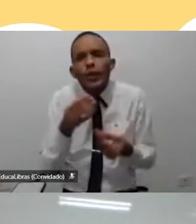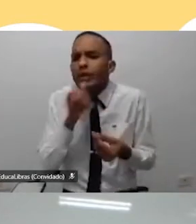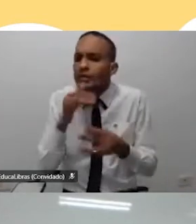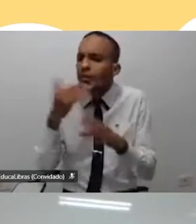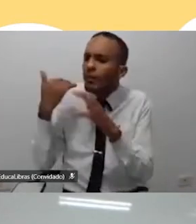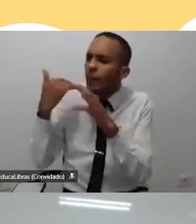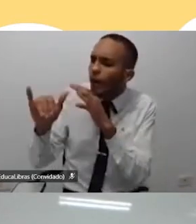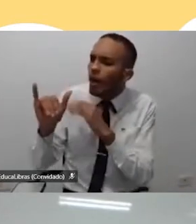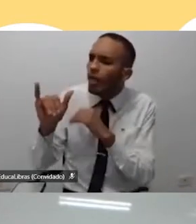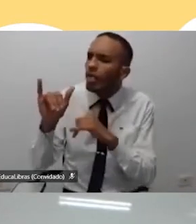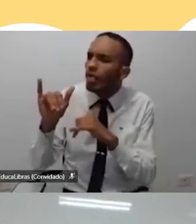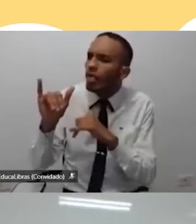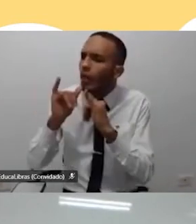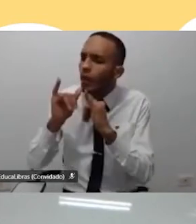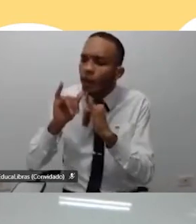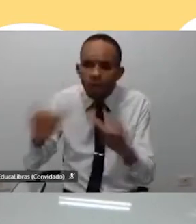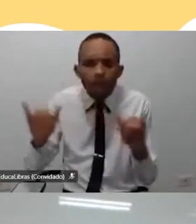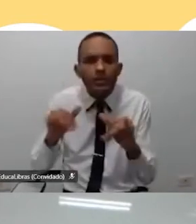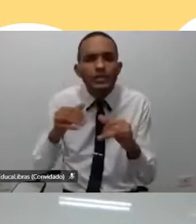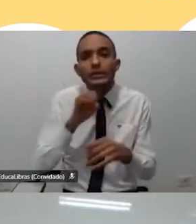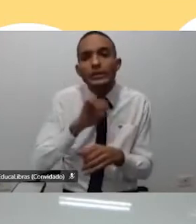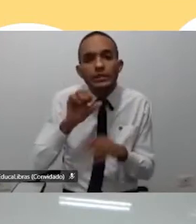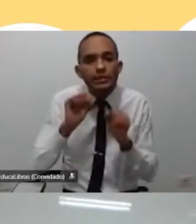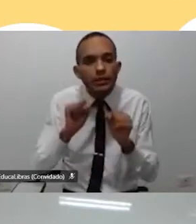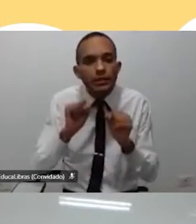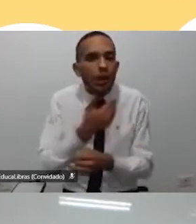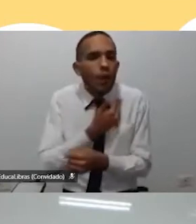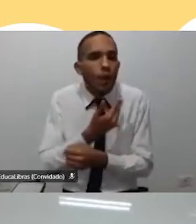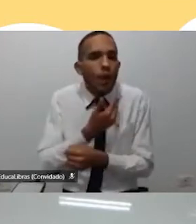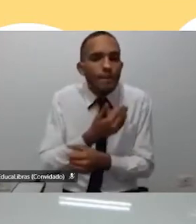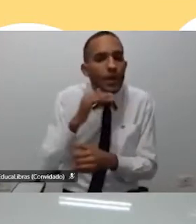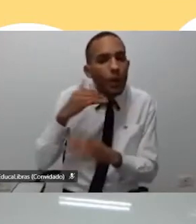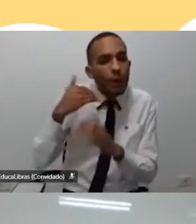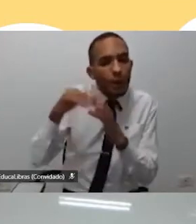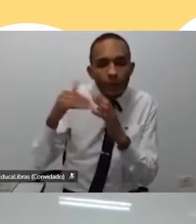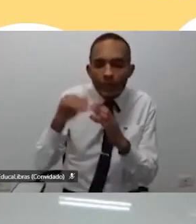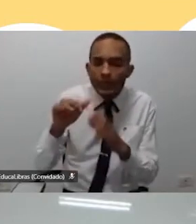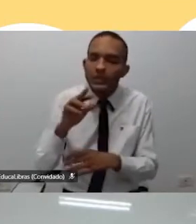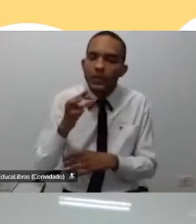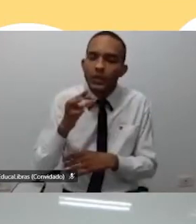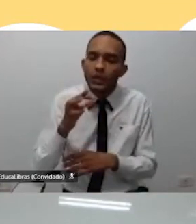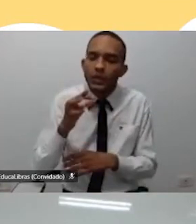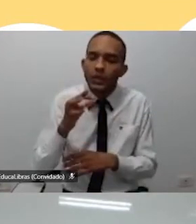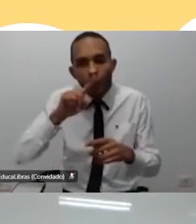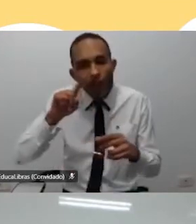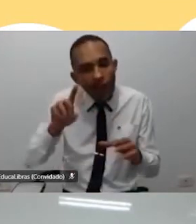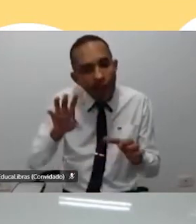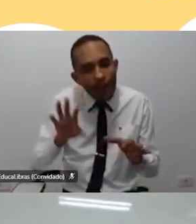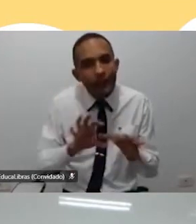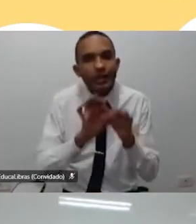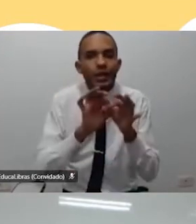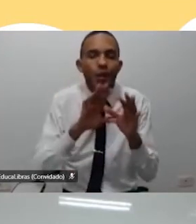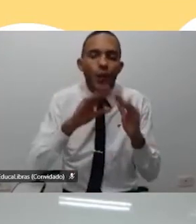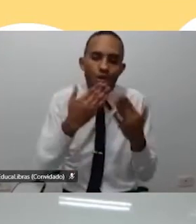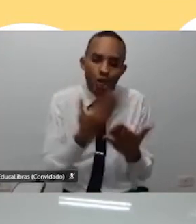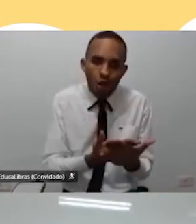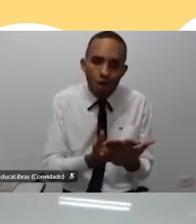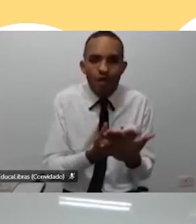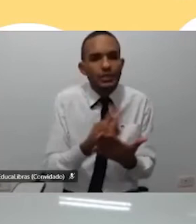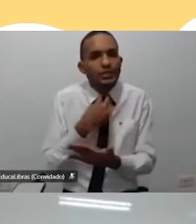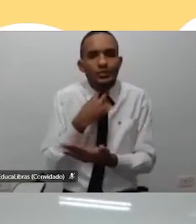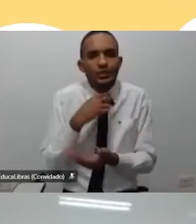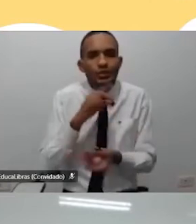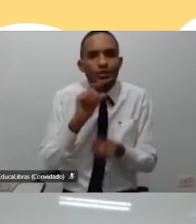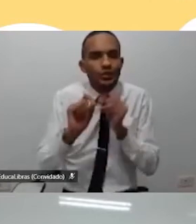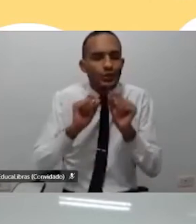recado, se você puder falar com um amigo, manda um recado. Esse vínculo com a escola não pode